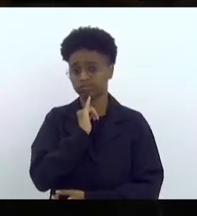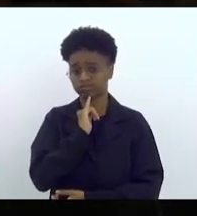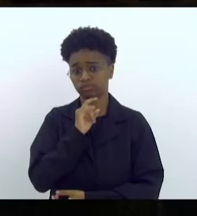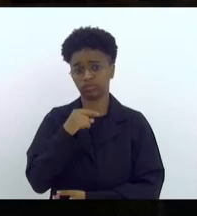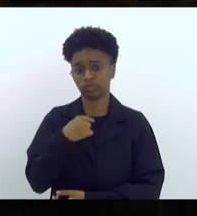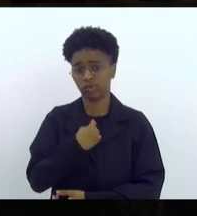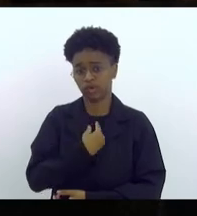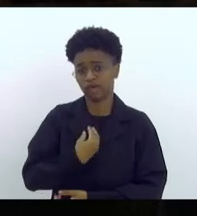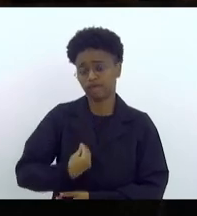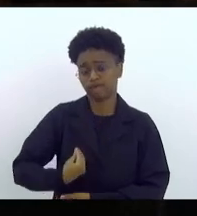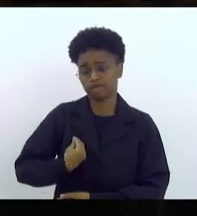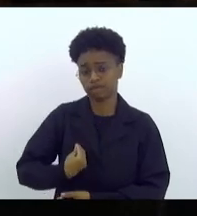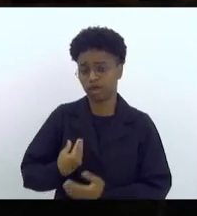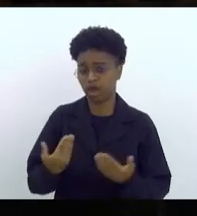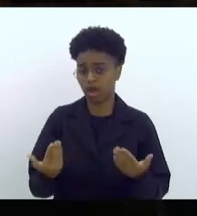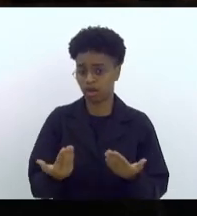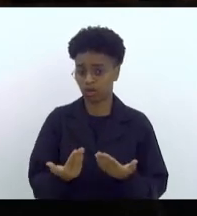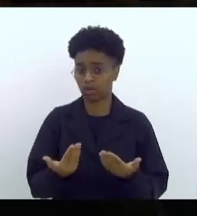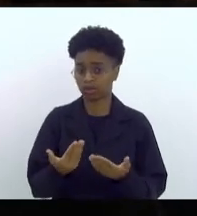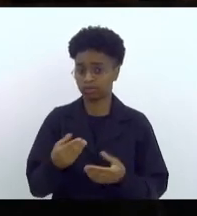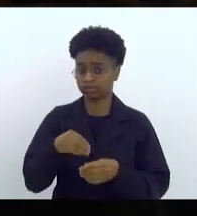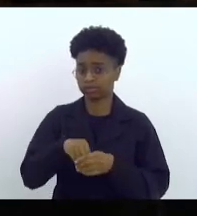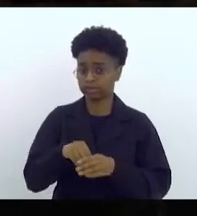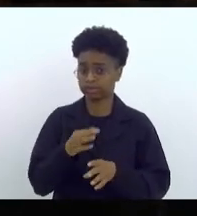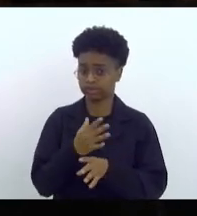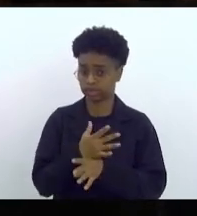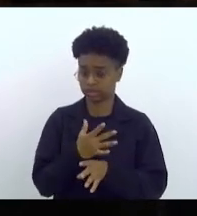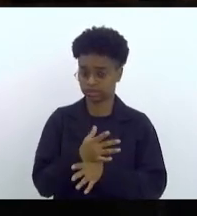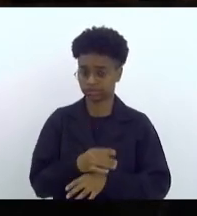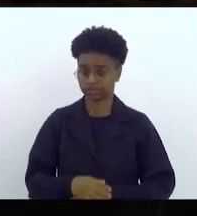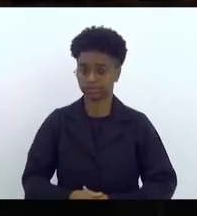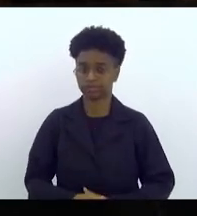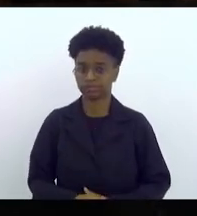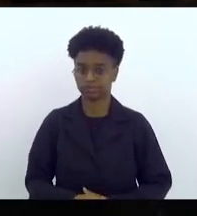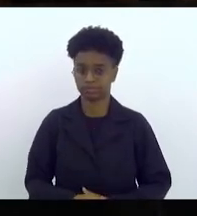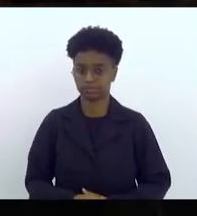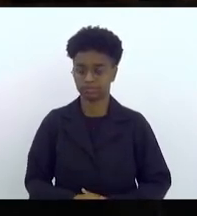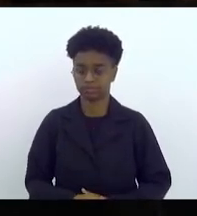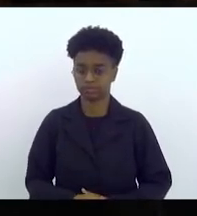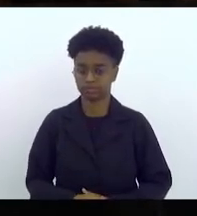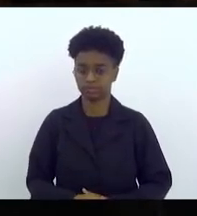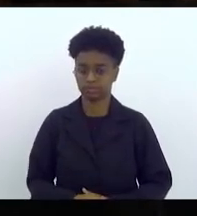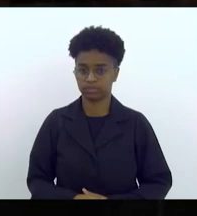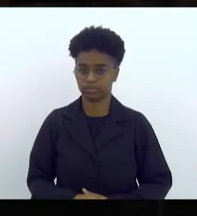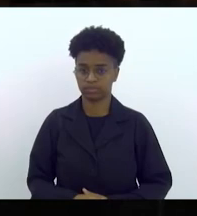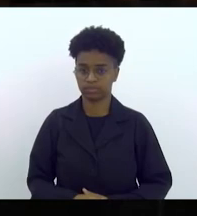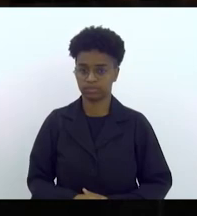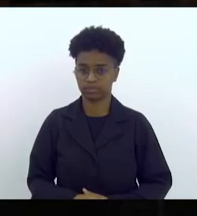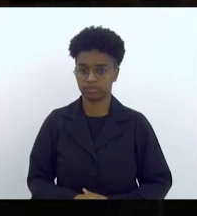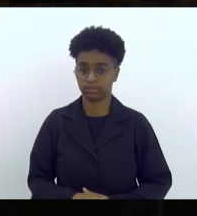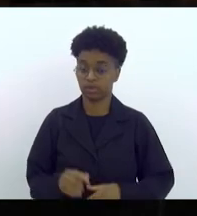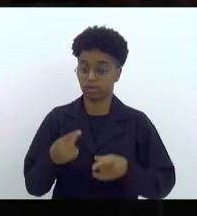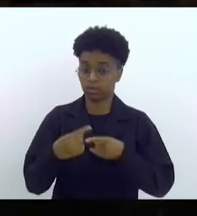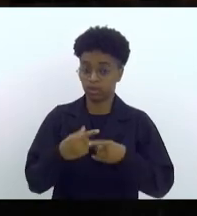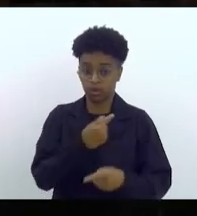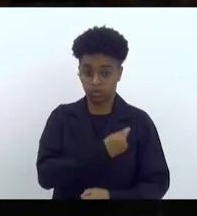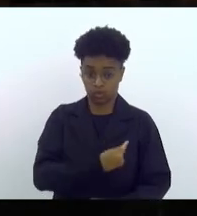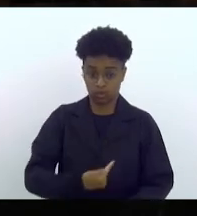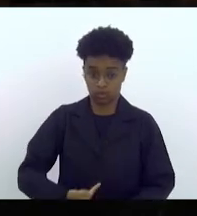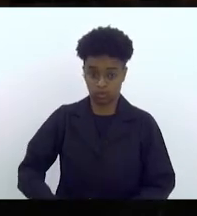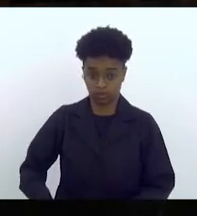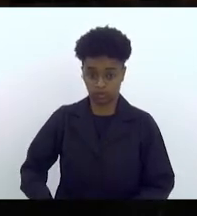nós estamos vivendo na minha cidade. O descaso por parte do governo municipal